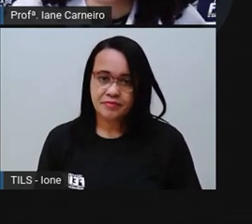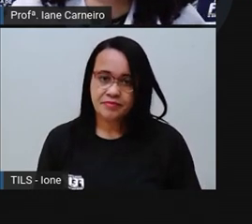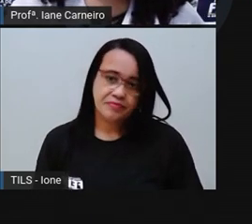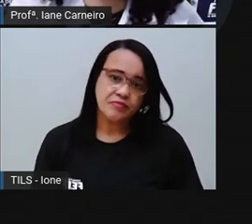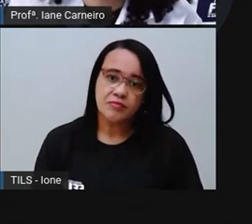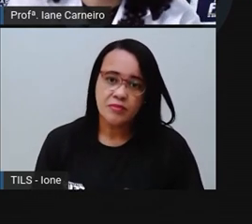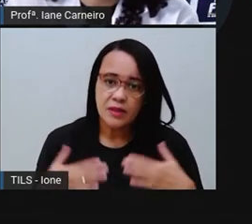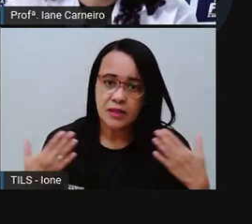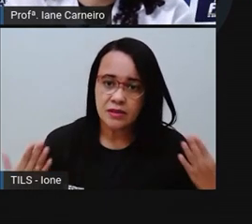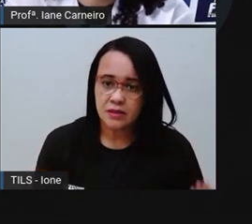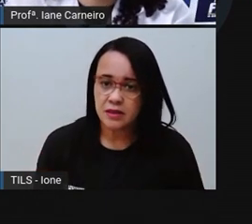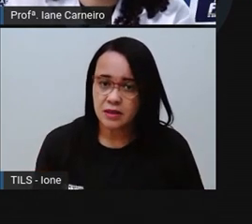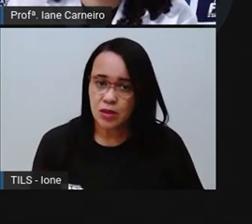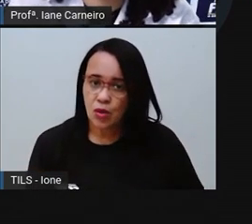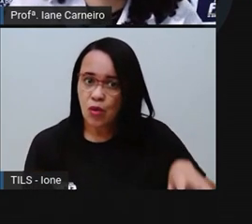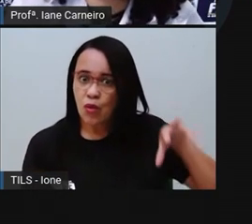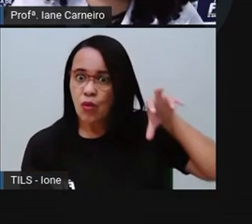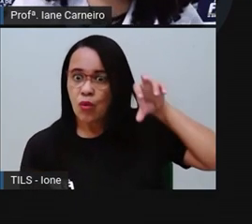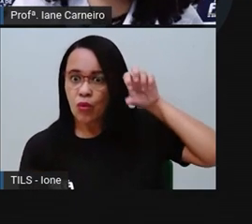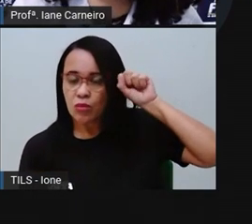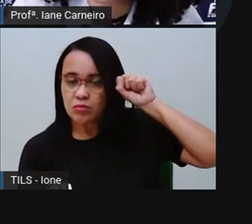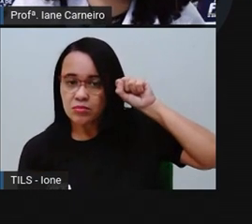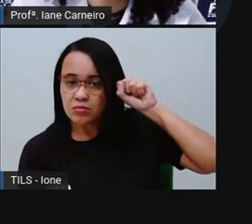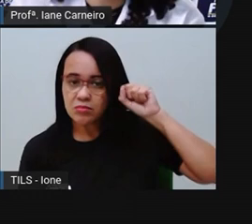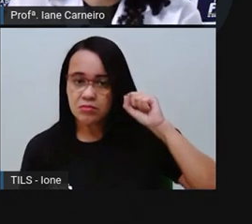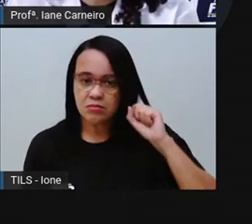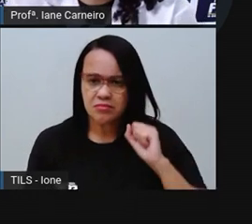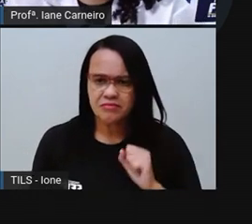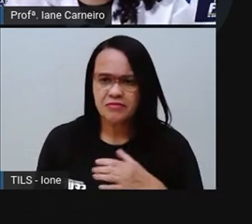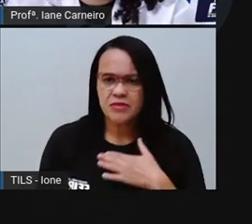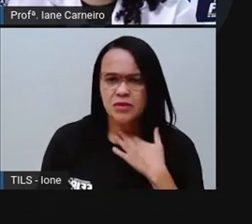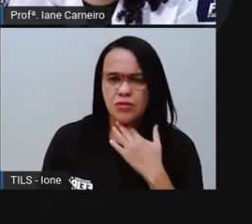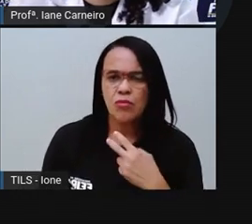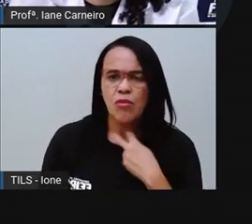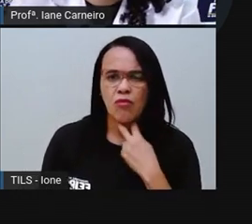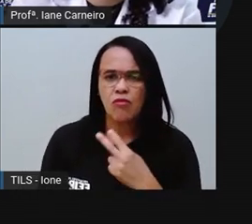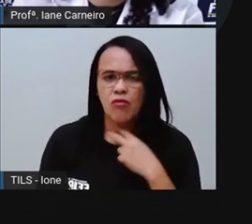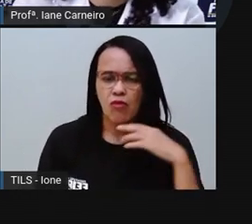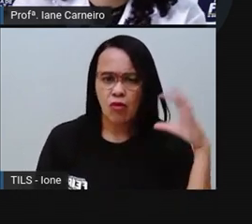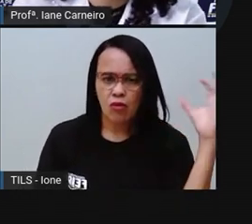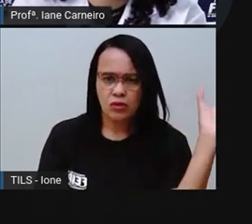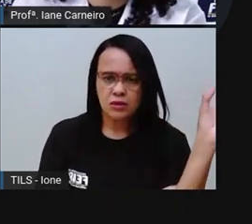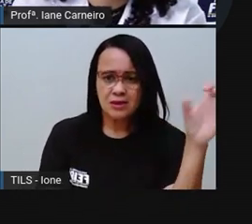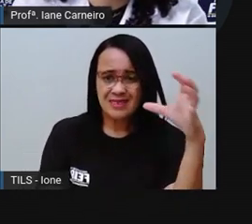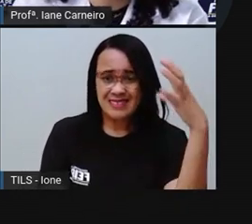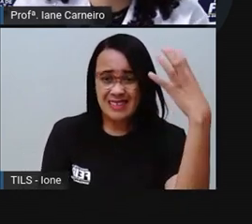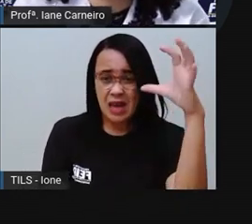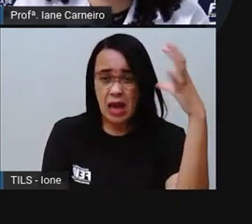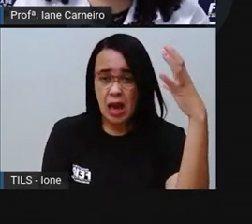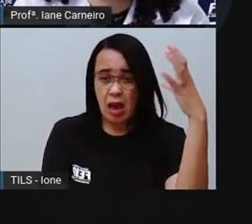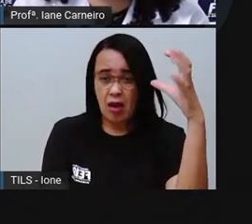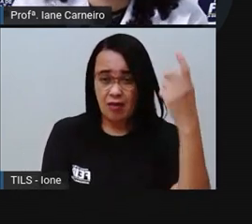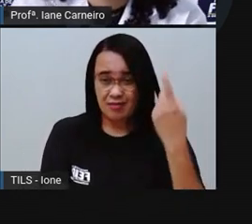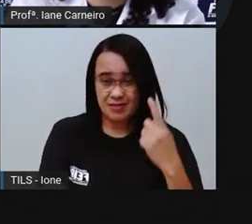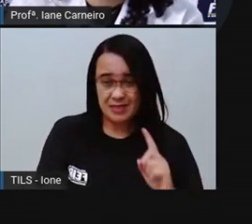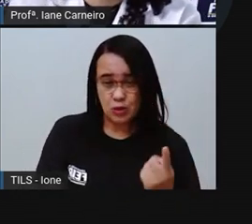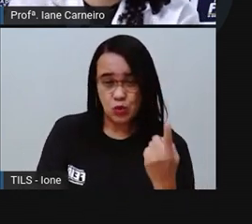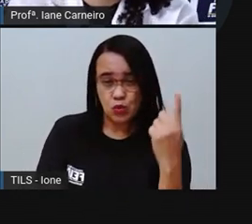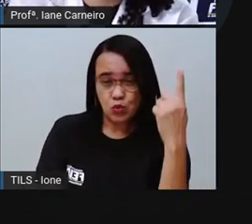Aí, ouvi uma vozinha que chegava do alto de uma árvore. Era a Andorinha que lhe disse,